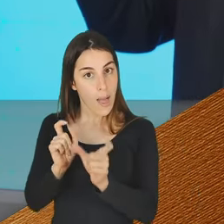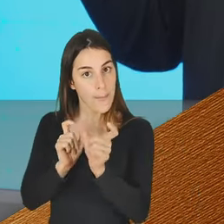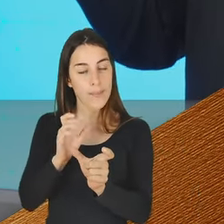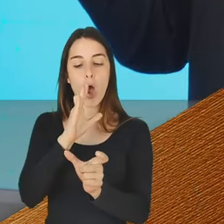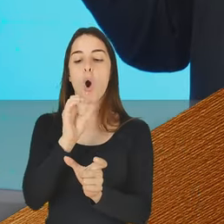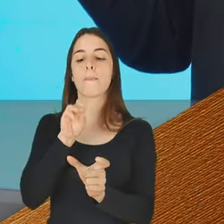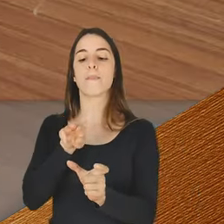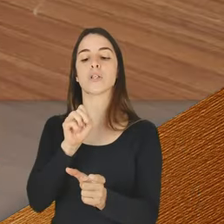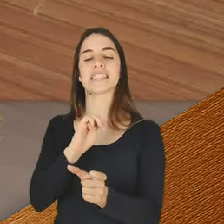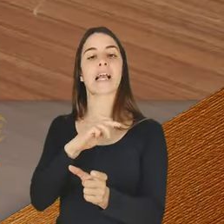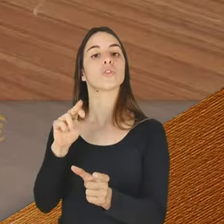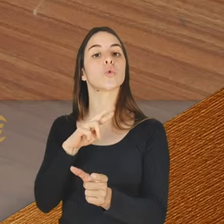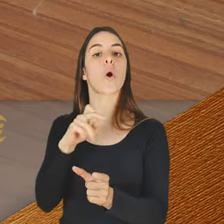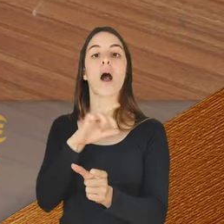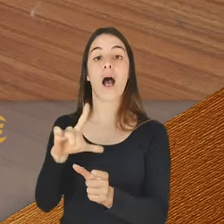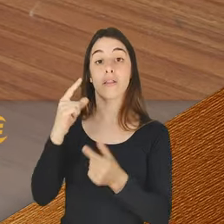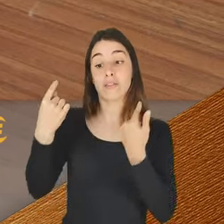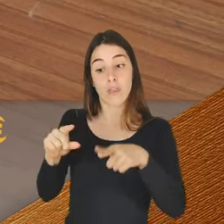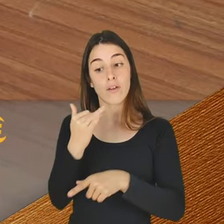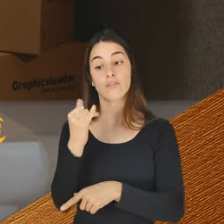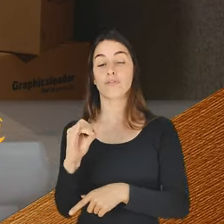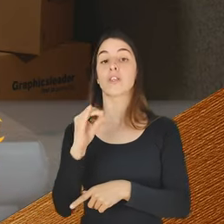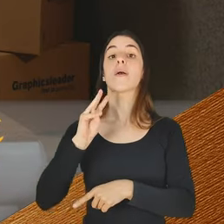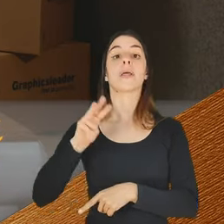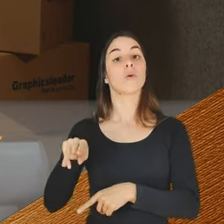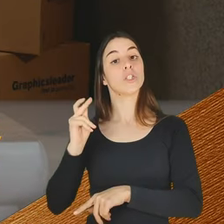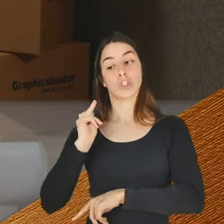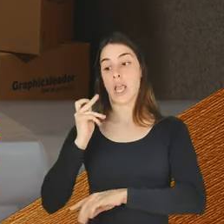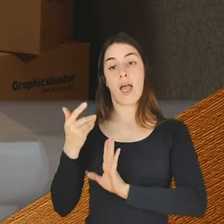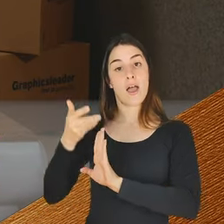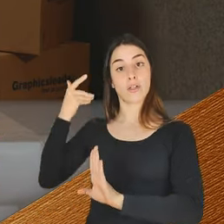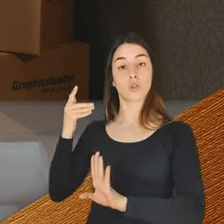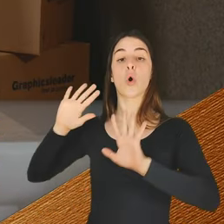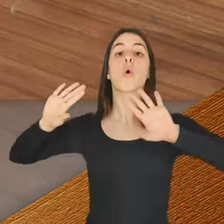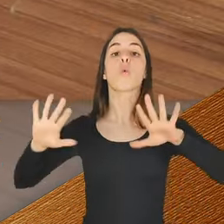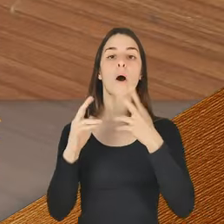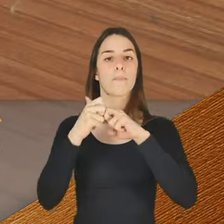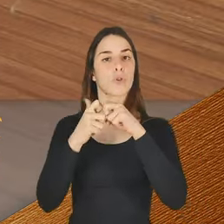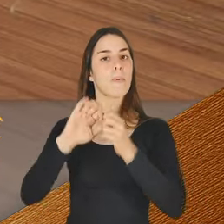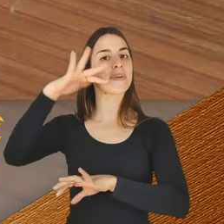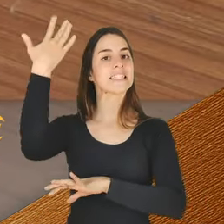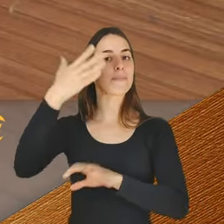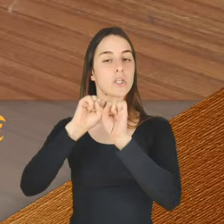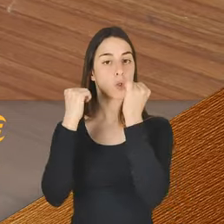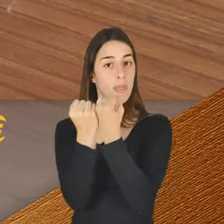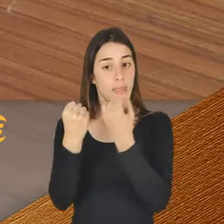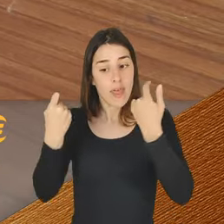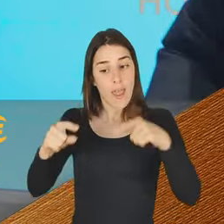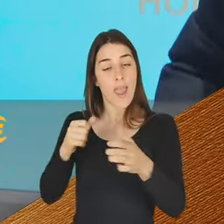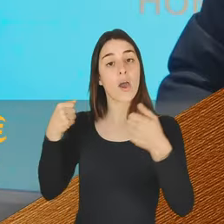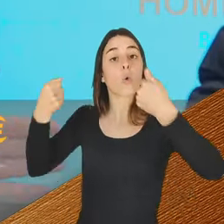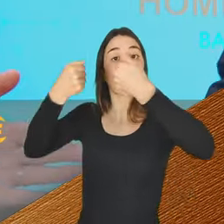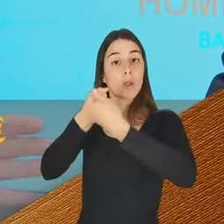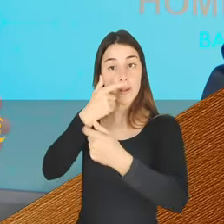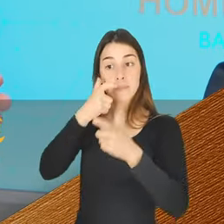de há 20 milhões de anos, Joana. Qual é o maior problema da sociedade? Pergunta a você, eu digo-lhe, homofobia. Nós, na Babigui, tratamos tudo.